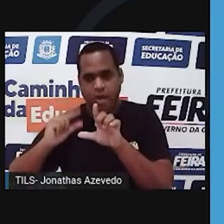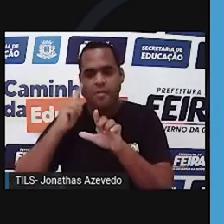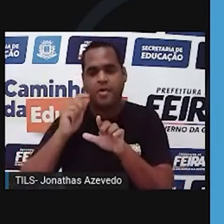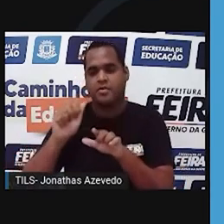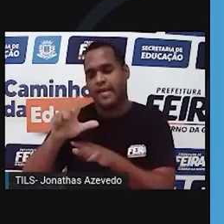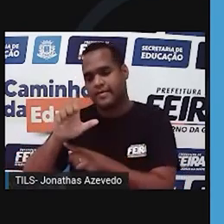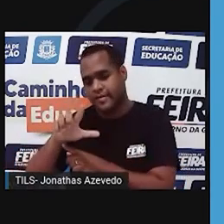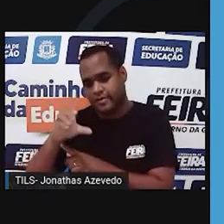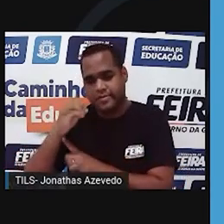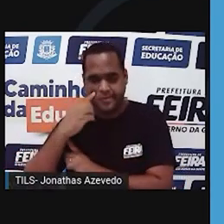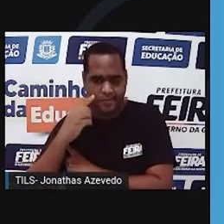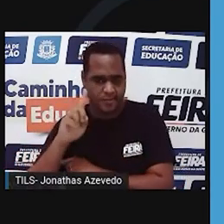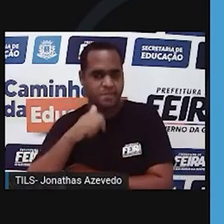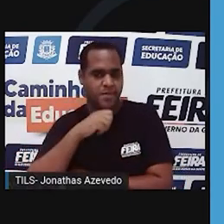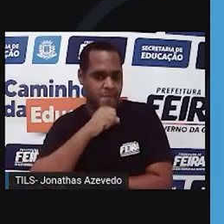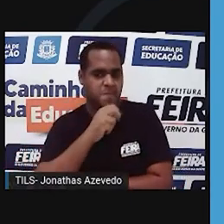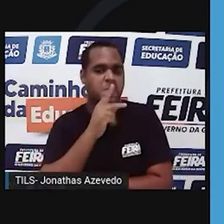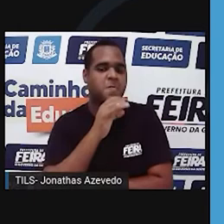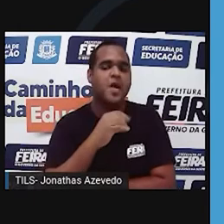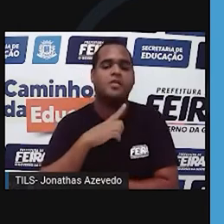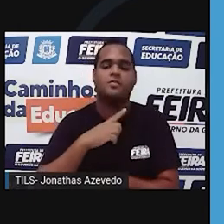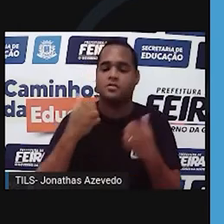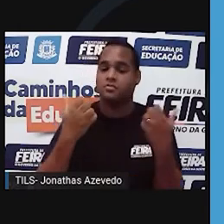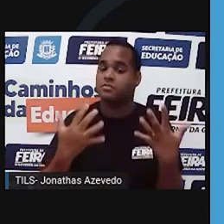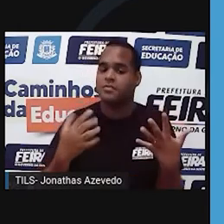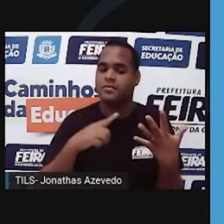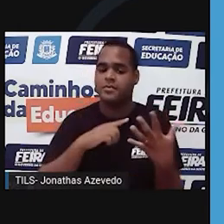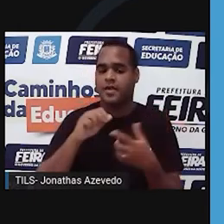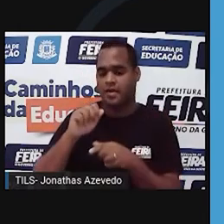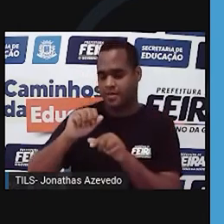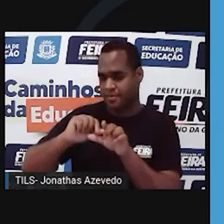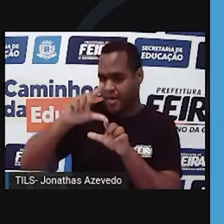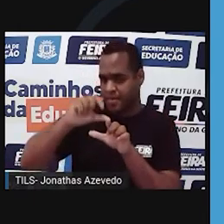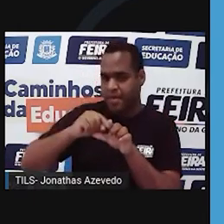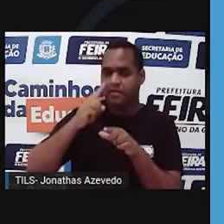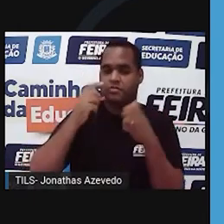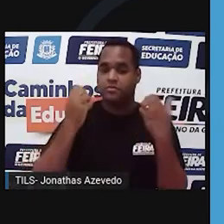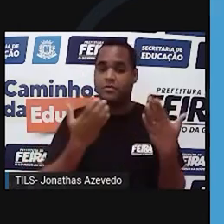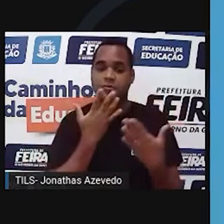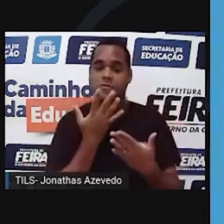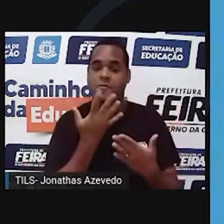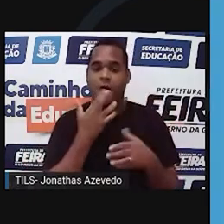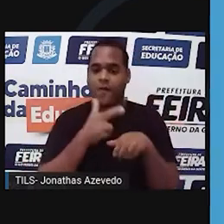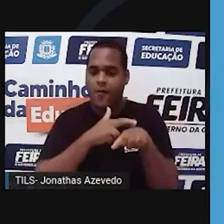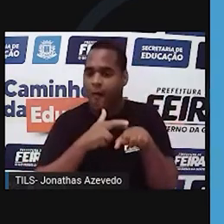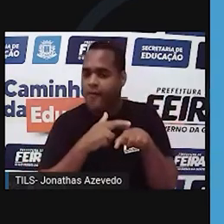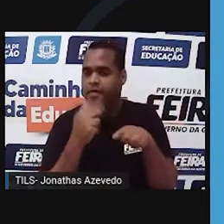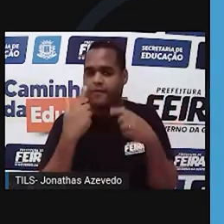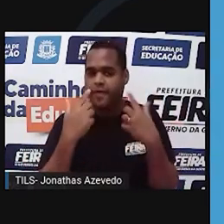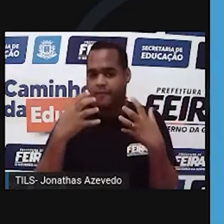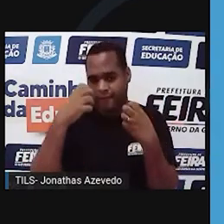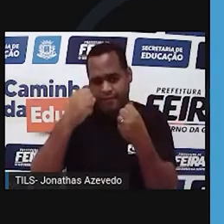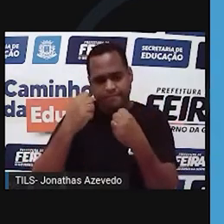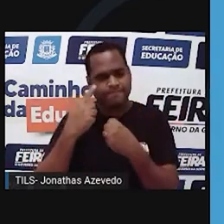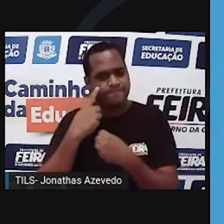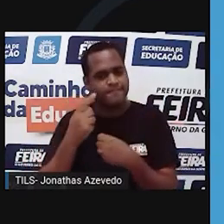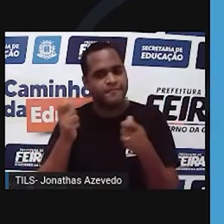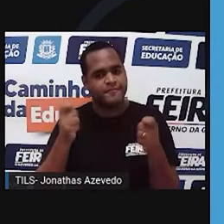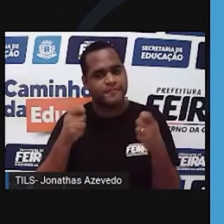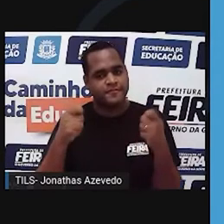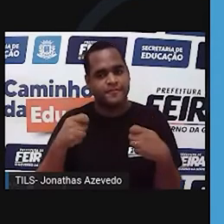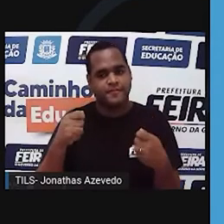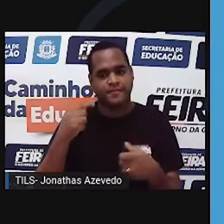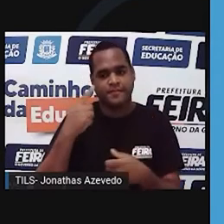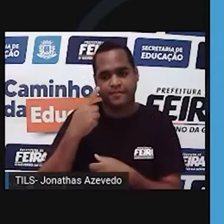um do pai e um da mãe. Então, vamos supor que o asão determine a cor roxa de uma plantinha, de uma florzinha lá, e que o alelo asinho